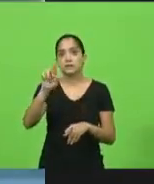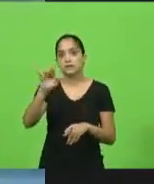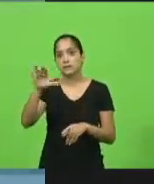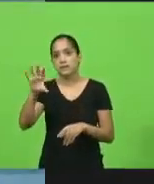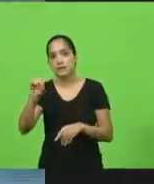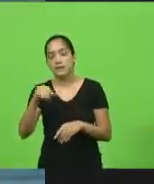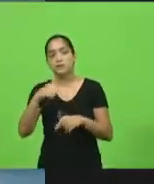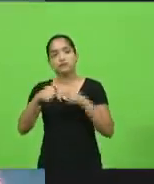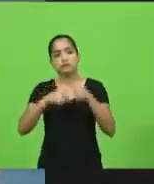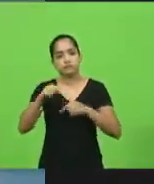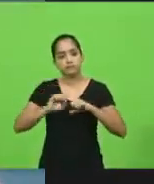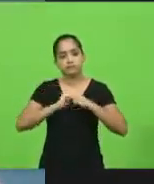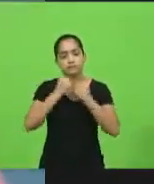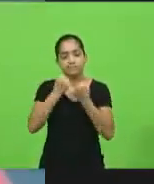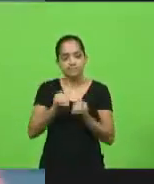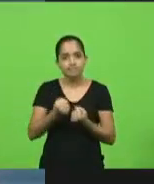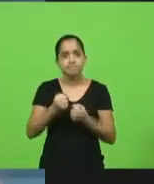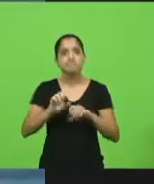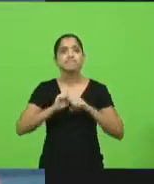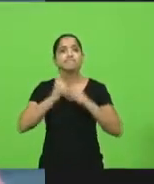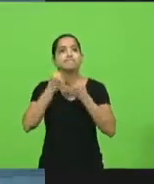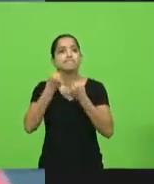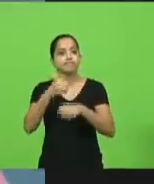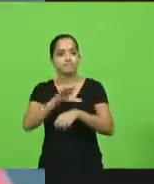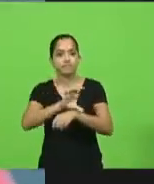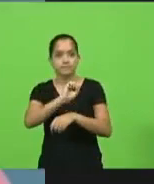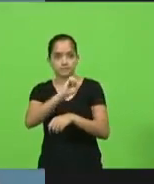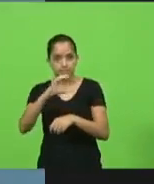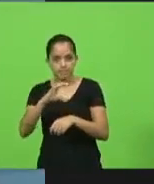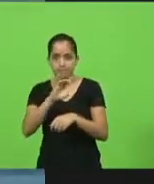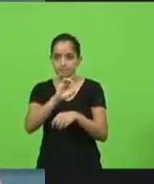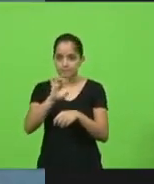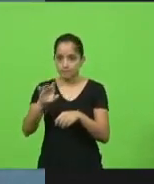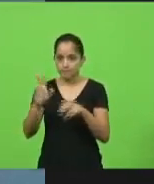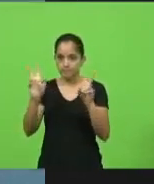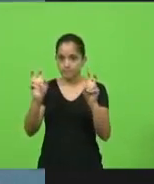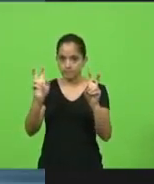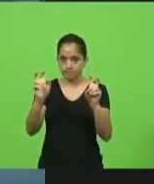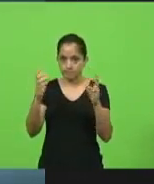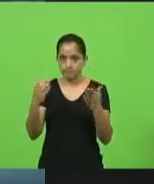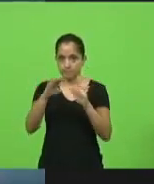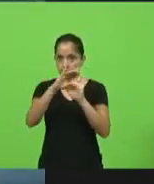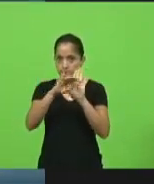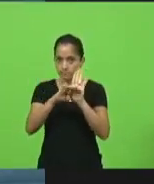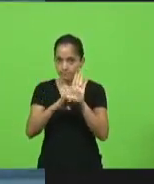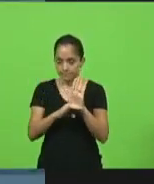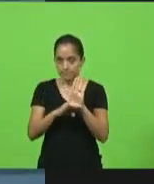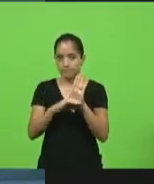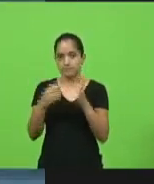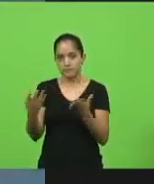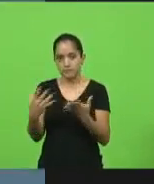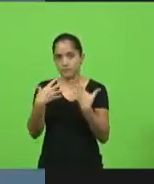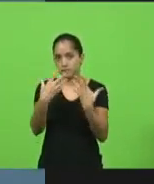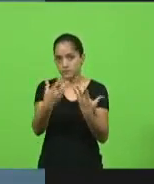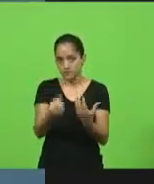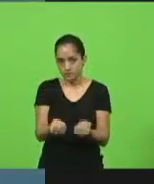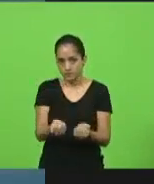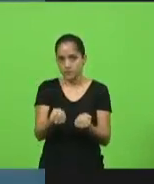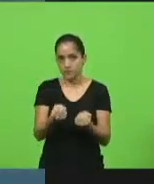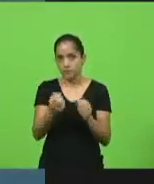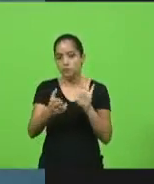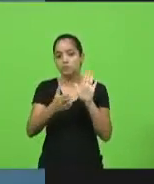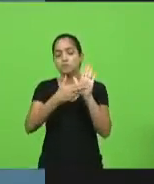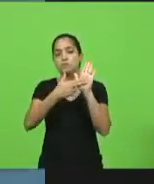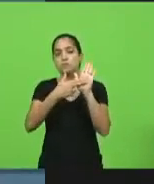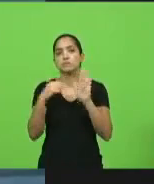em defesa de Santa Catarina, cada um na sua pauta. O senador Dário Berger, por exemplo, assume uma função importante